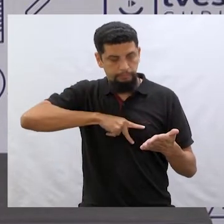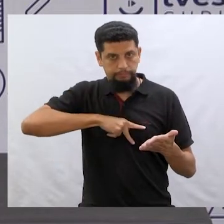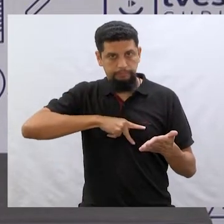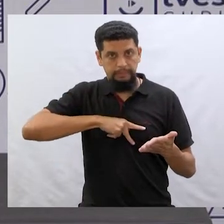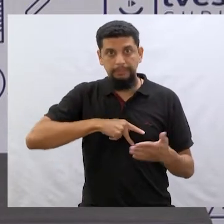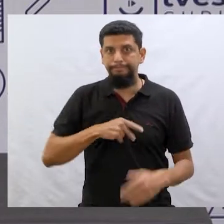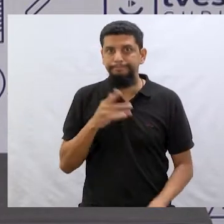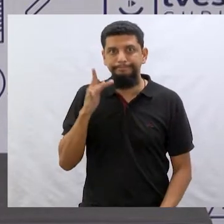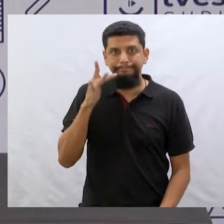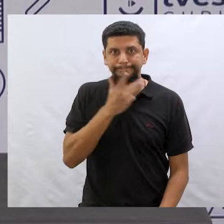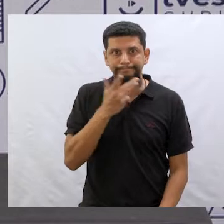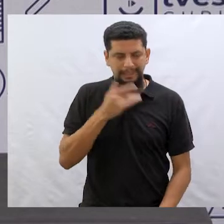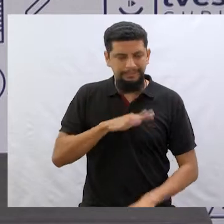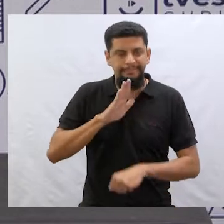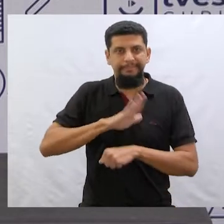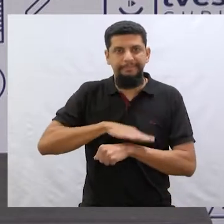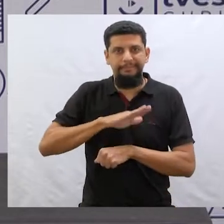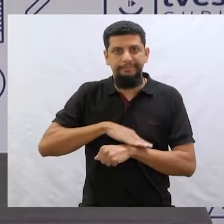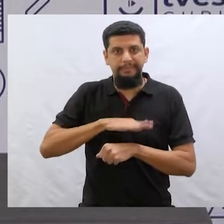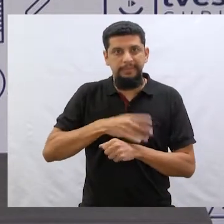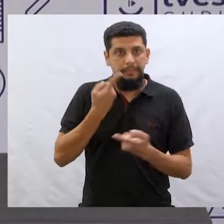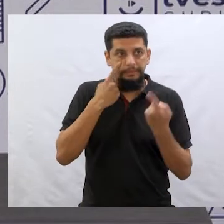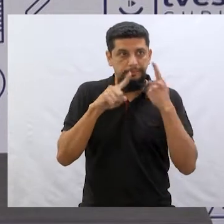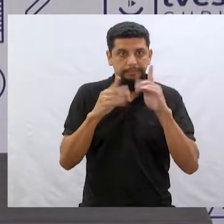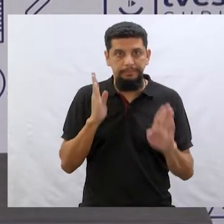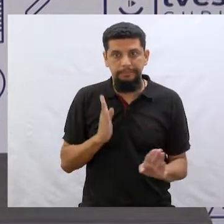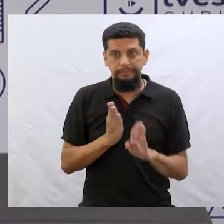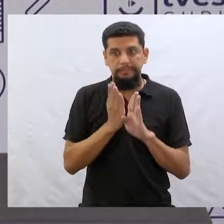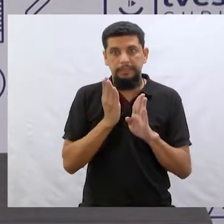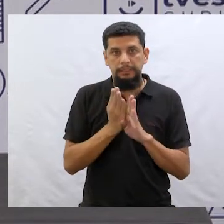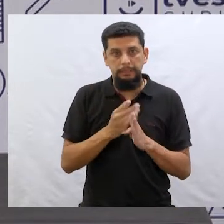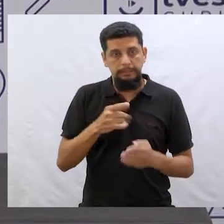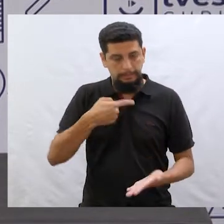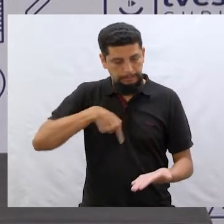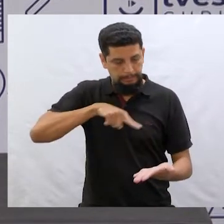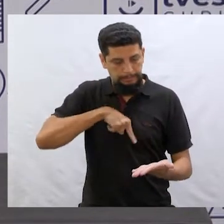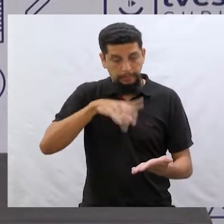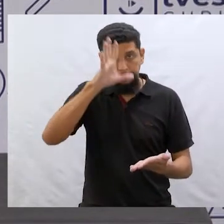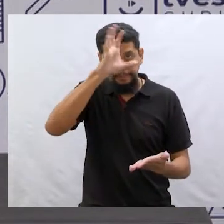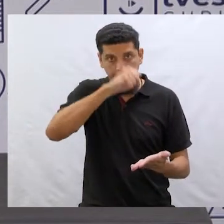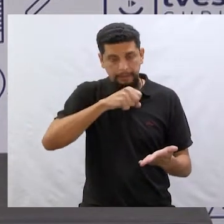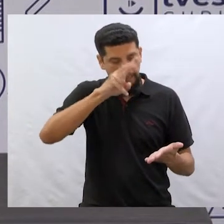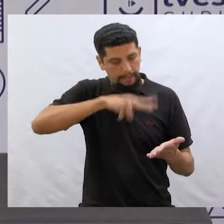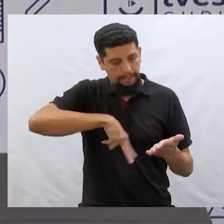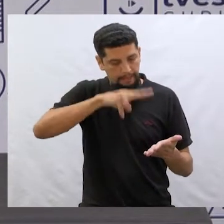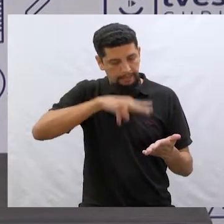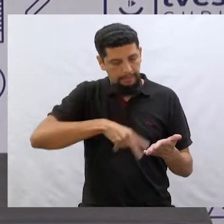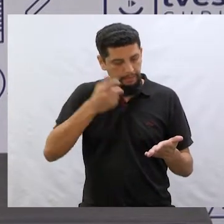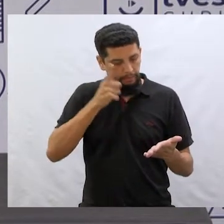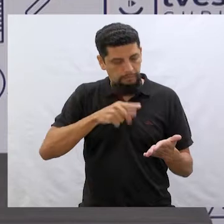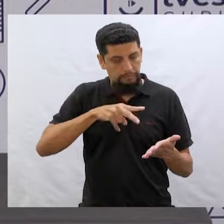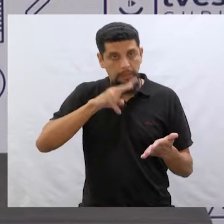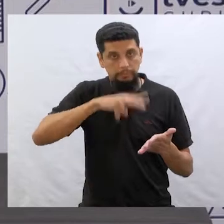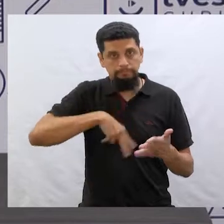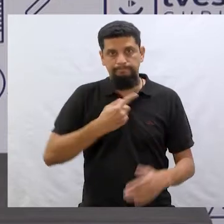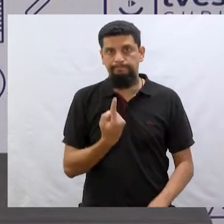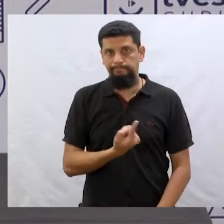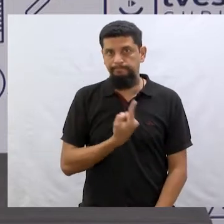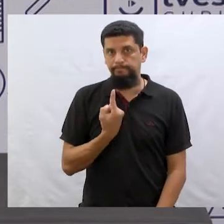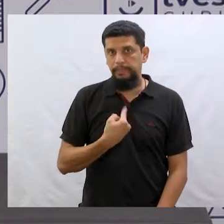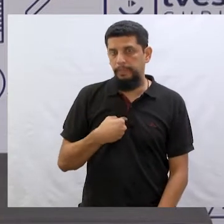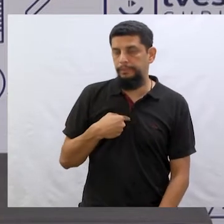Não é tão gostoso ter esse momento de descoberta, quando a está aprendendo a ler, e agora eu consegui ler sozinho?